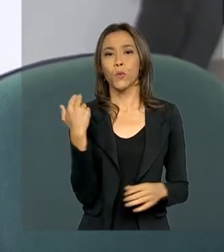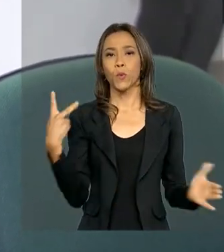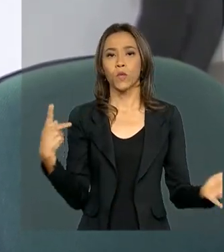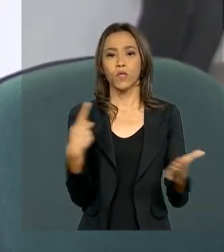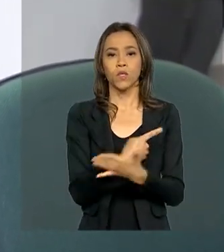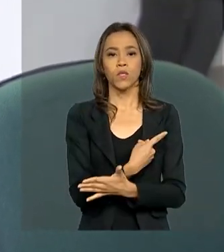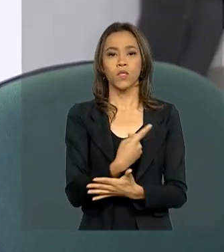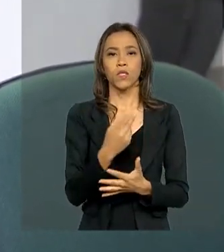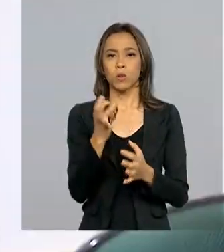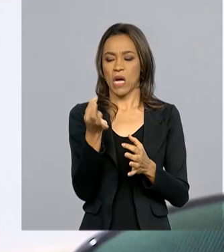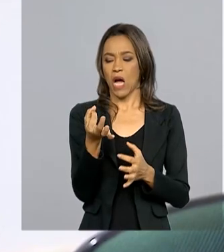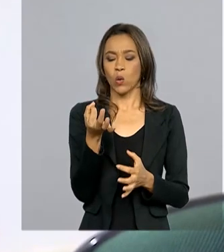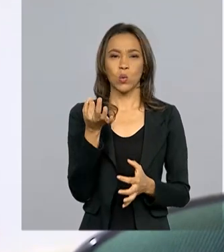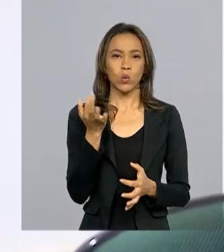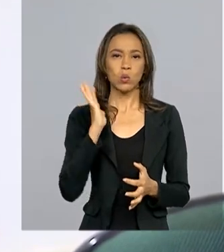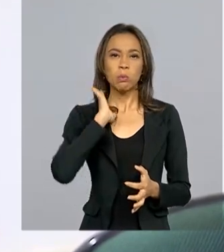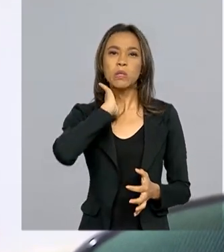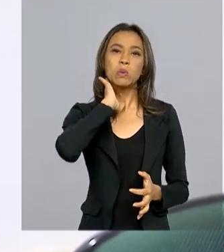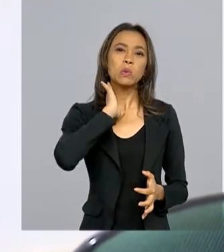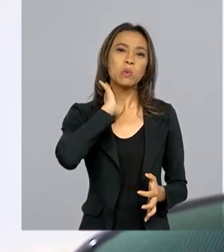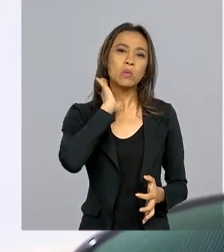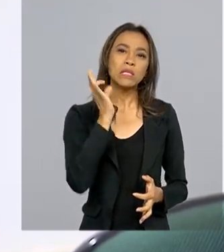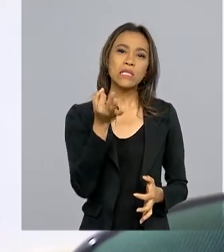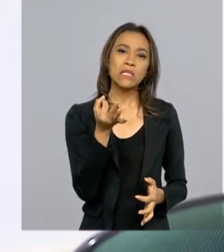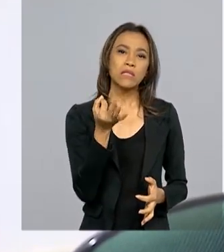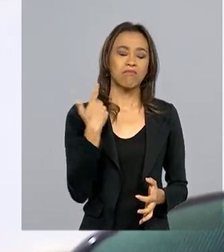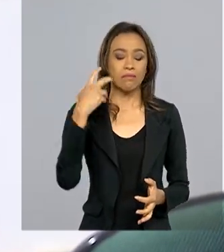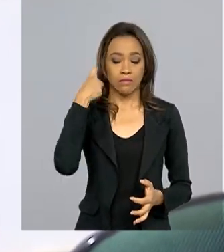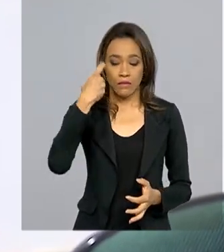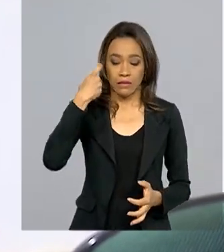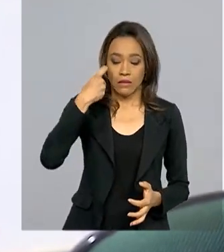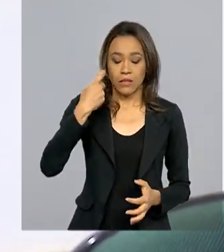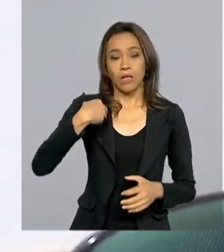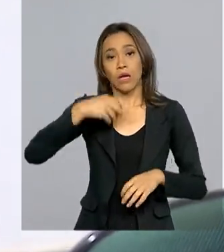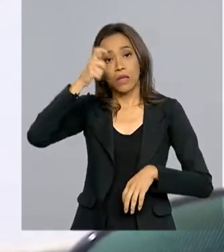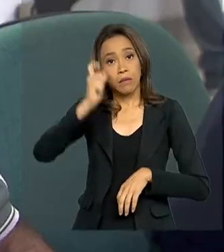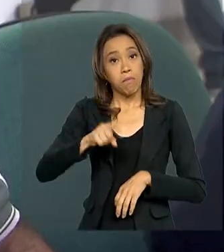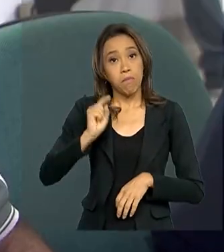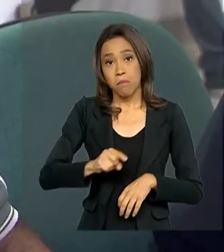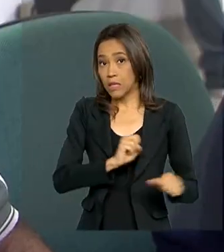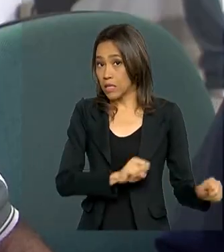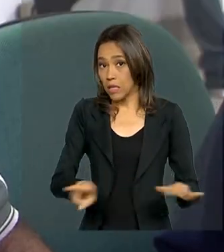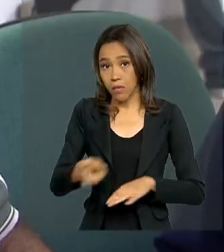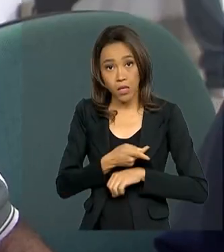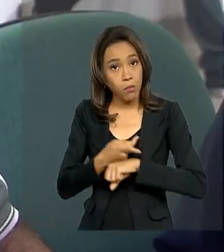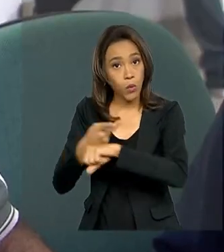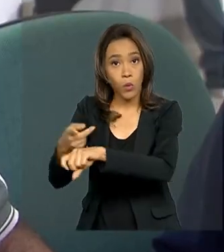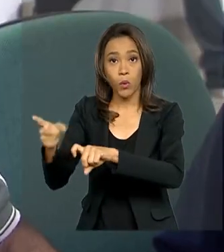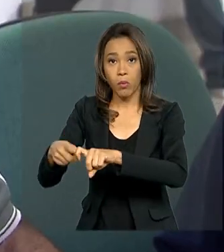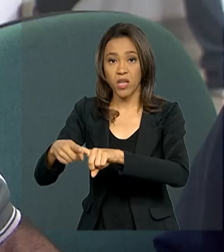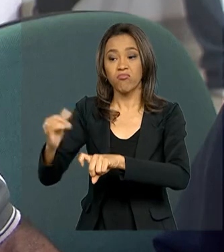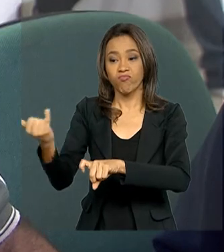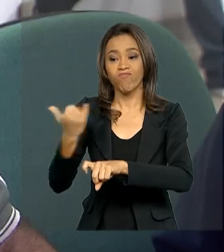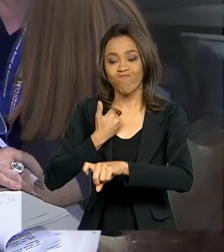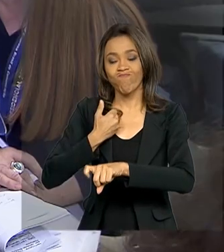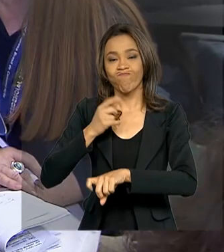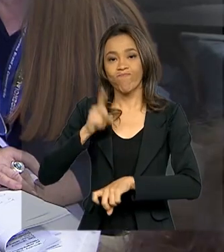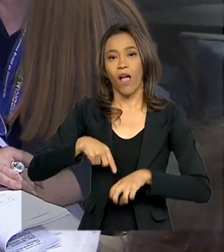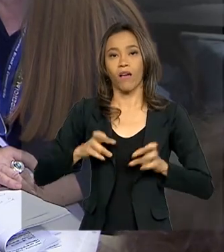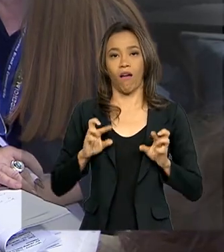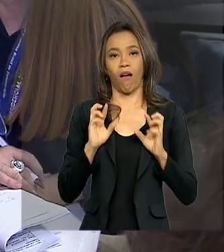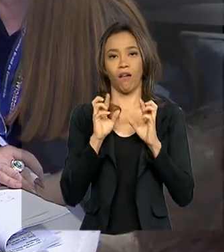caroço no pescoço. Preocupado, procurou um médico na mesma semana e recebeu um diagnóstico de câncer.